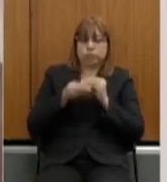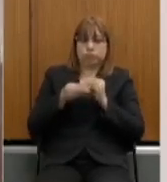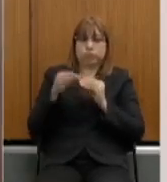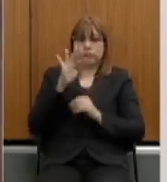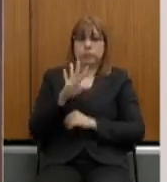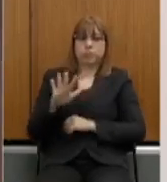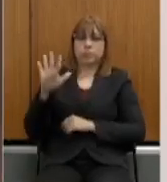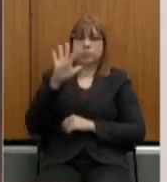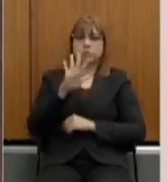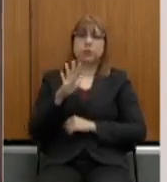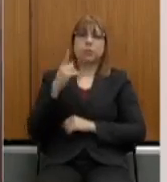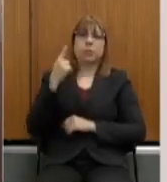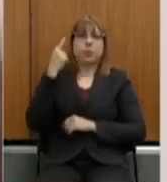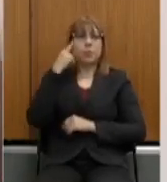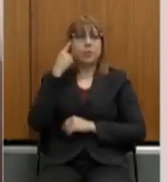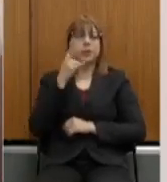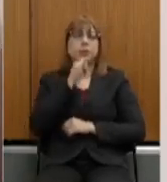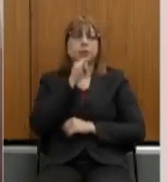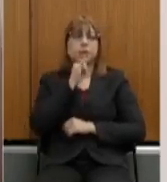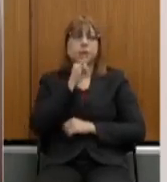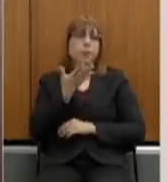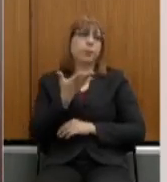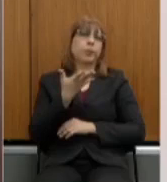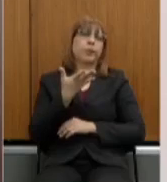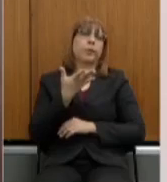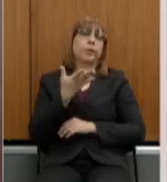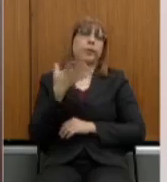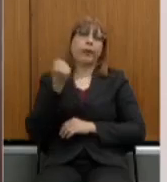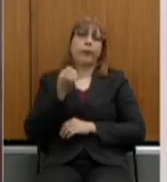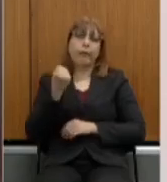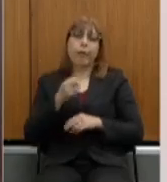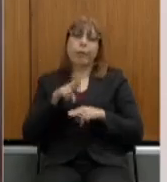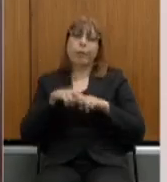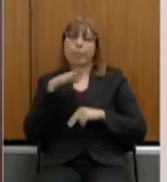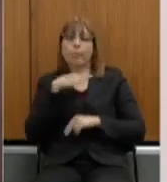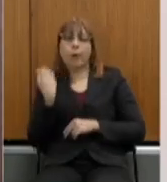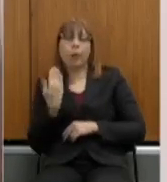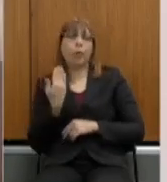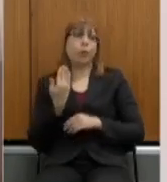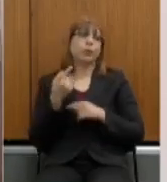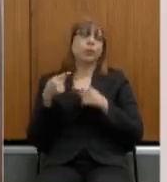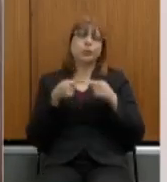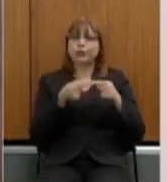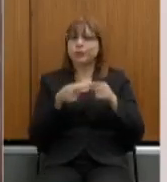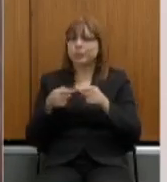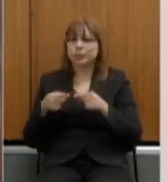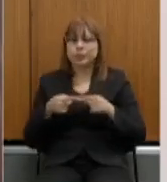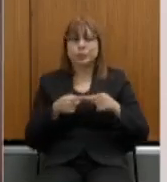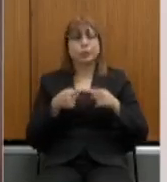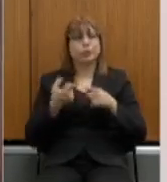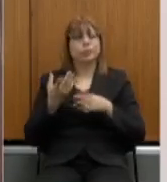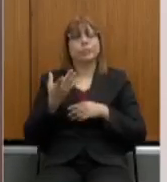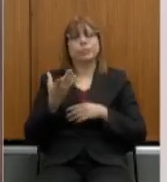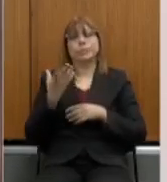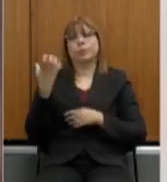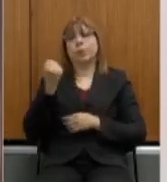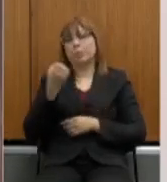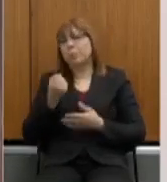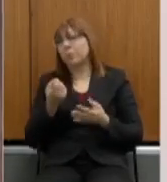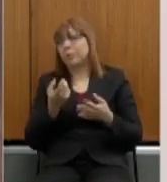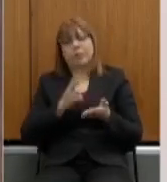de pensão por morte, a questão de acumulação de benefícios, todas as questões sobre pagamentos de,